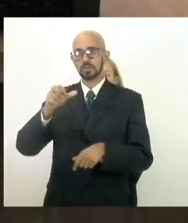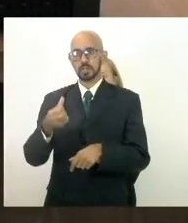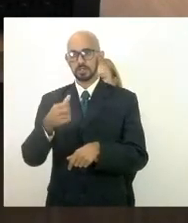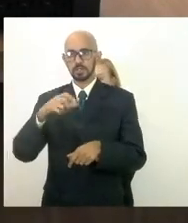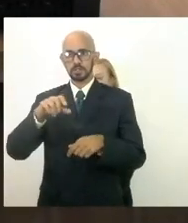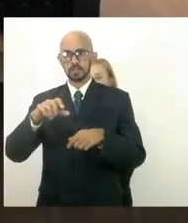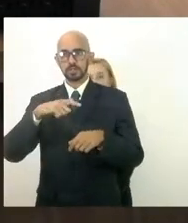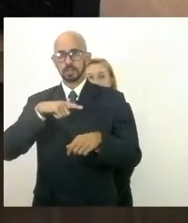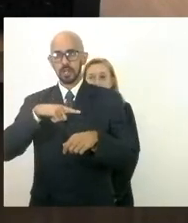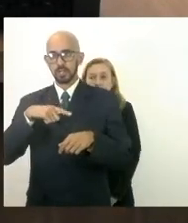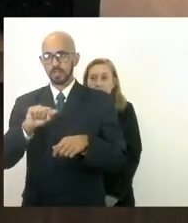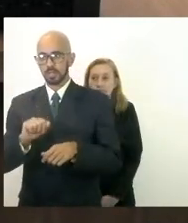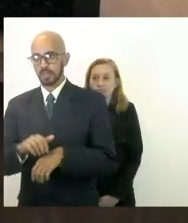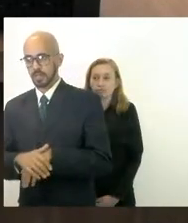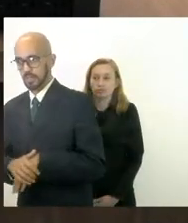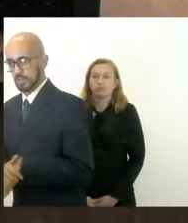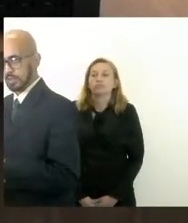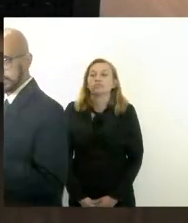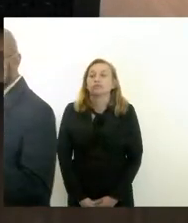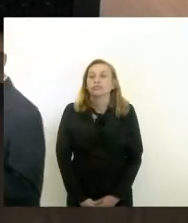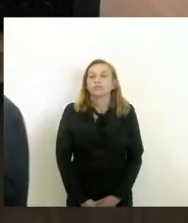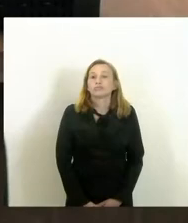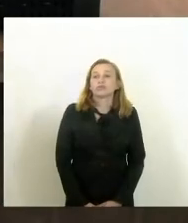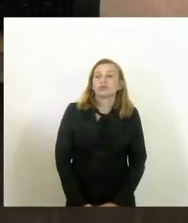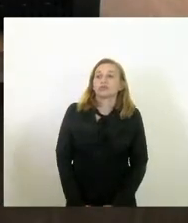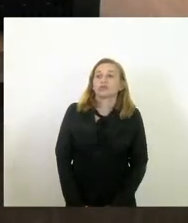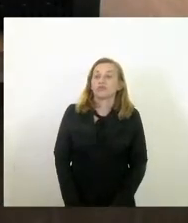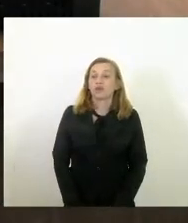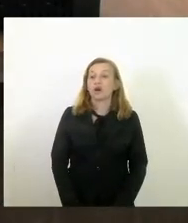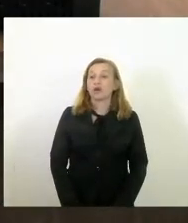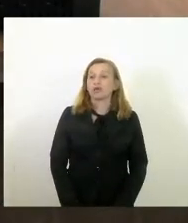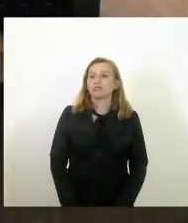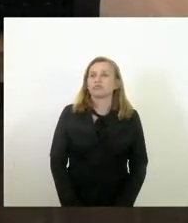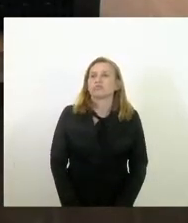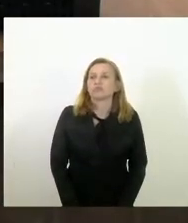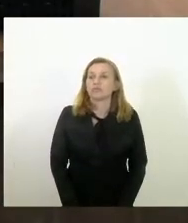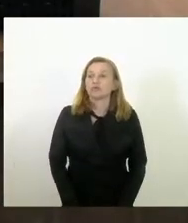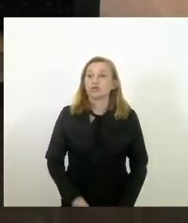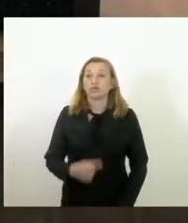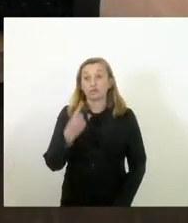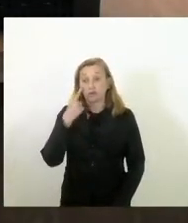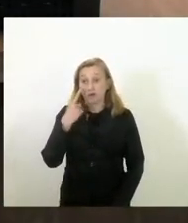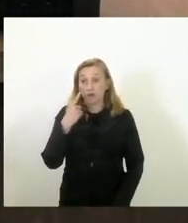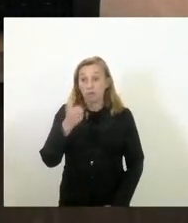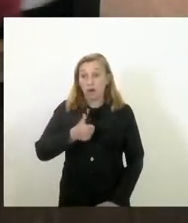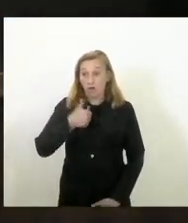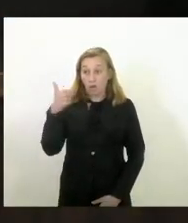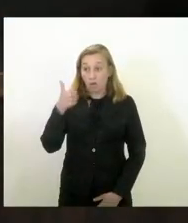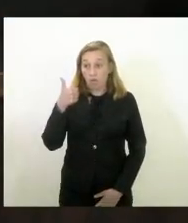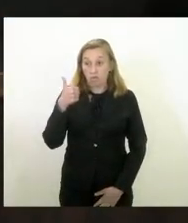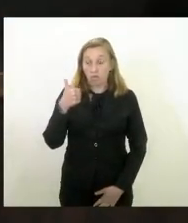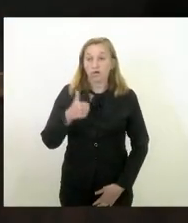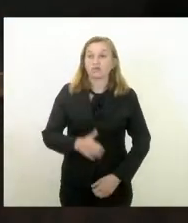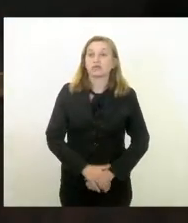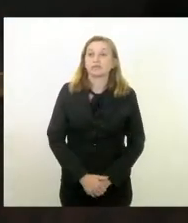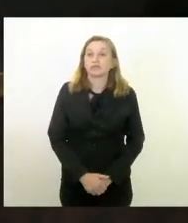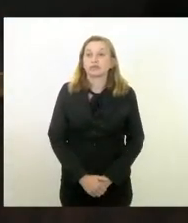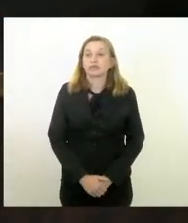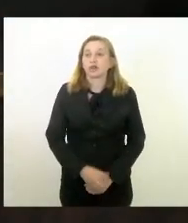tem de utilidade pública estadual mas ninguém acha então a gente vai fazer um levantamento maior para ver se consegue retira e depois